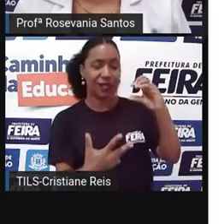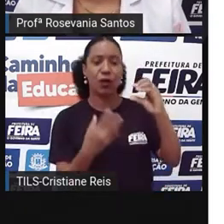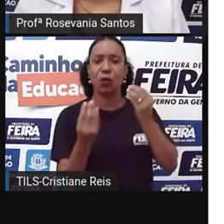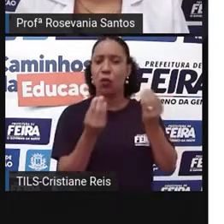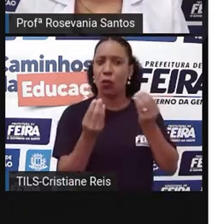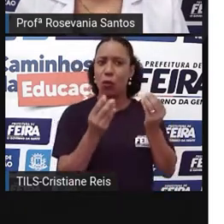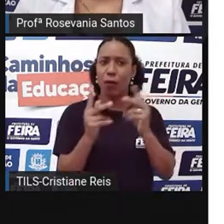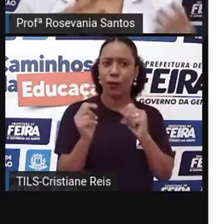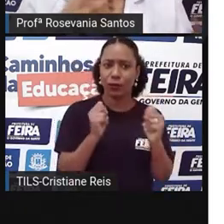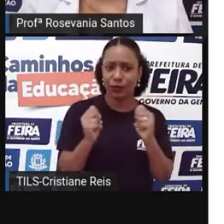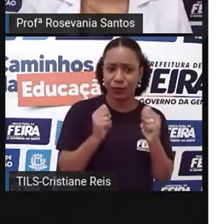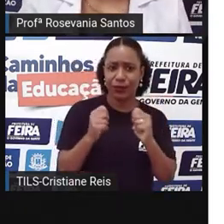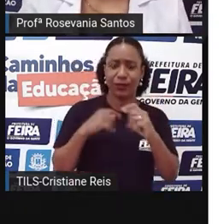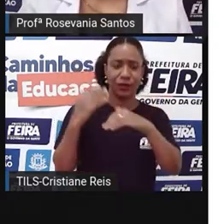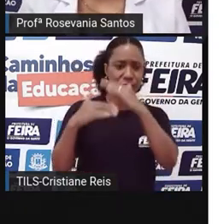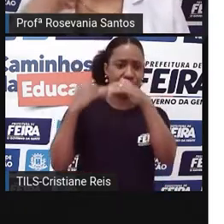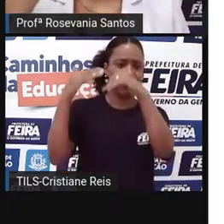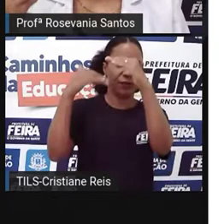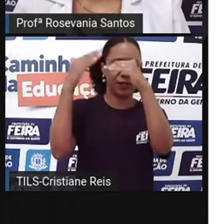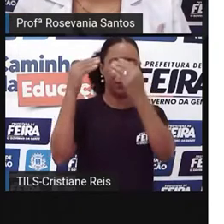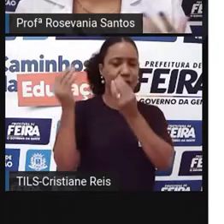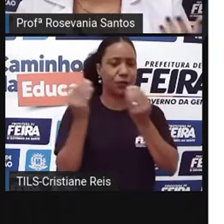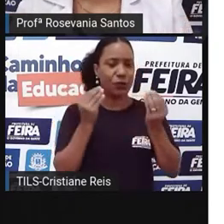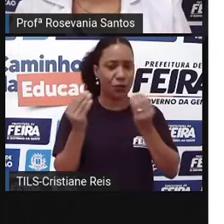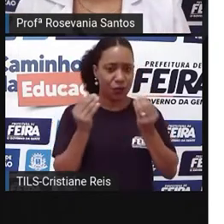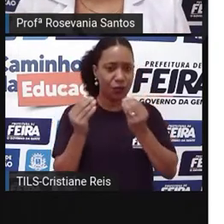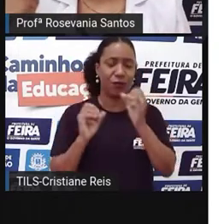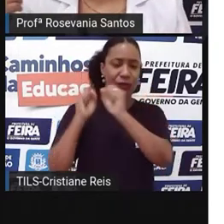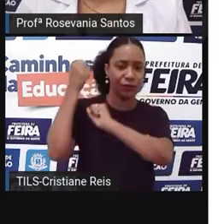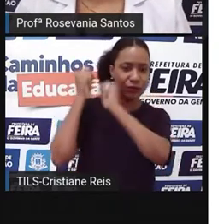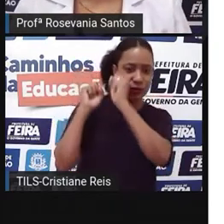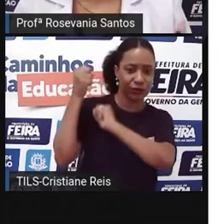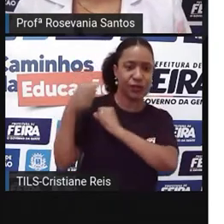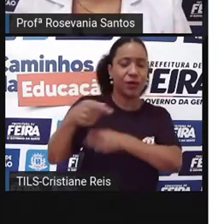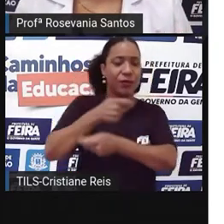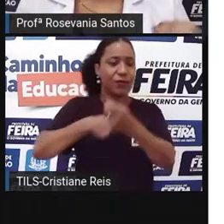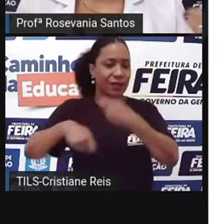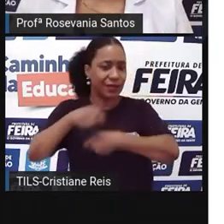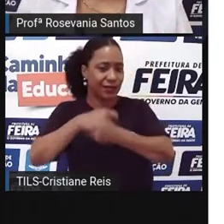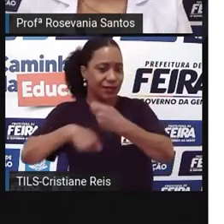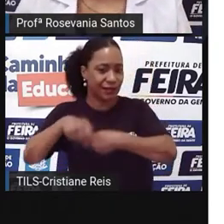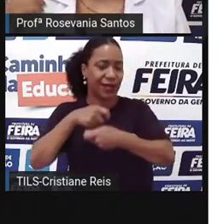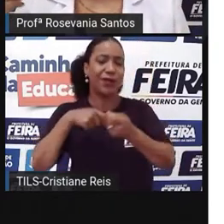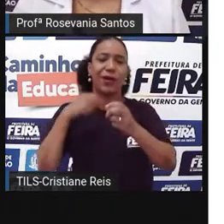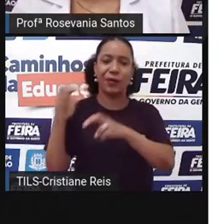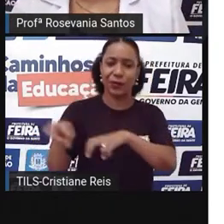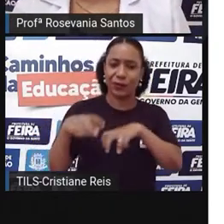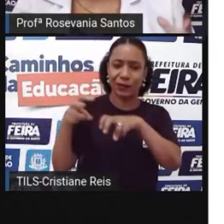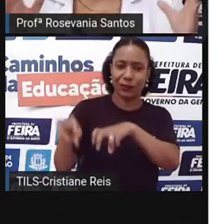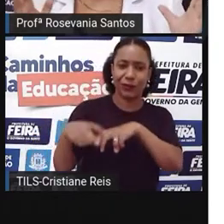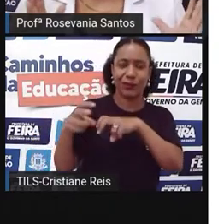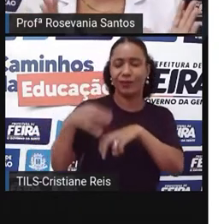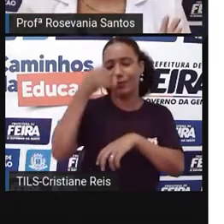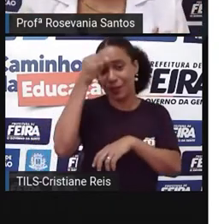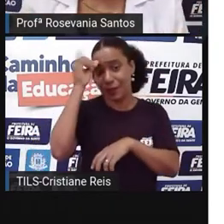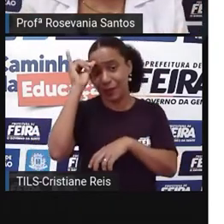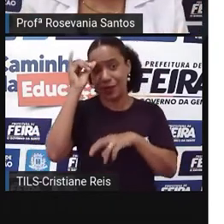grau de desenvolvimento econômico, né, de industrial, comercial, né, pra agricultura, pra pecuária,